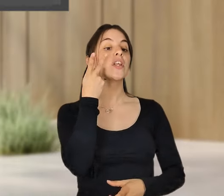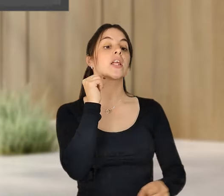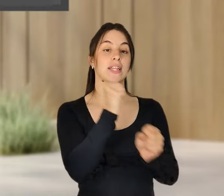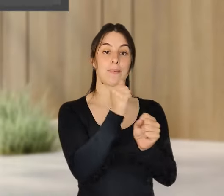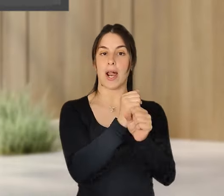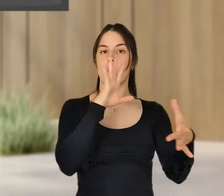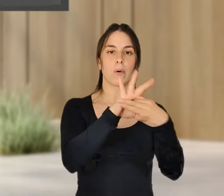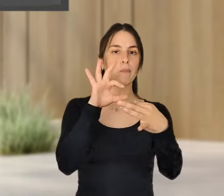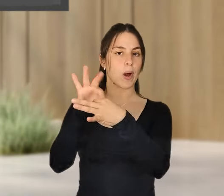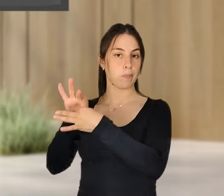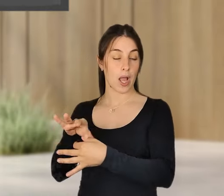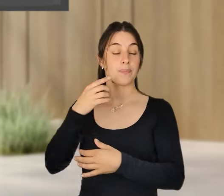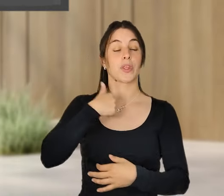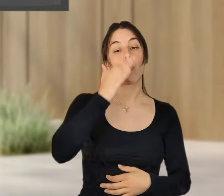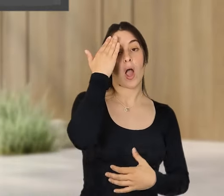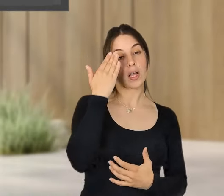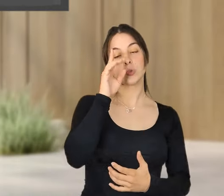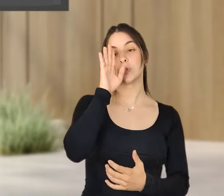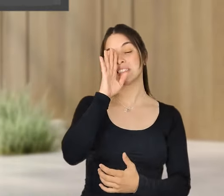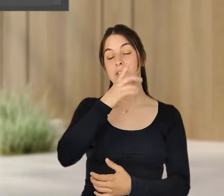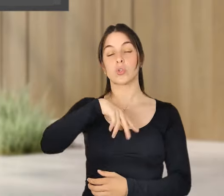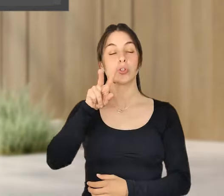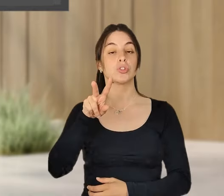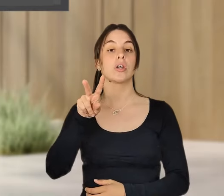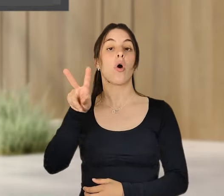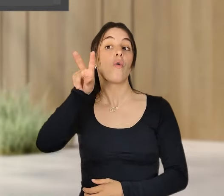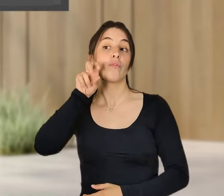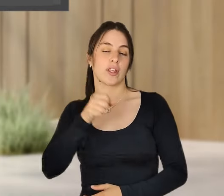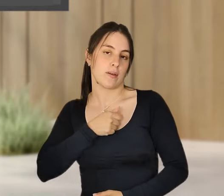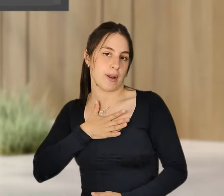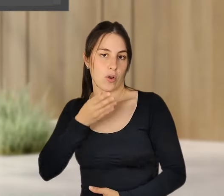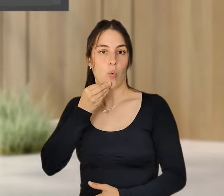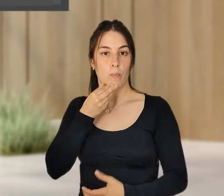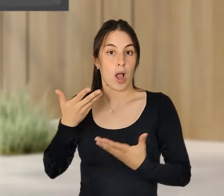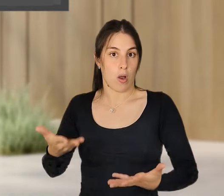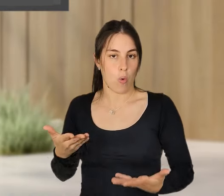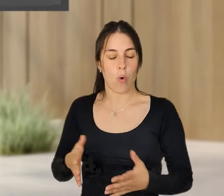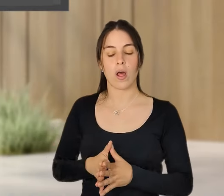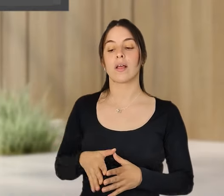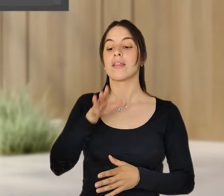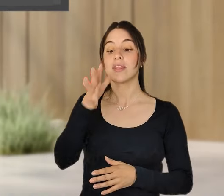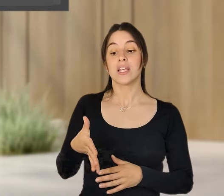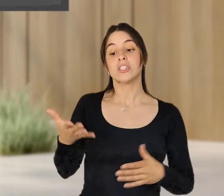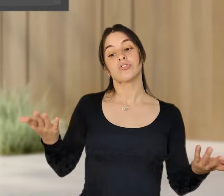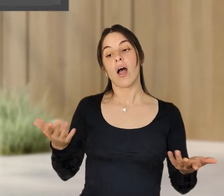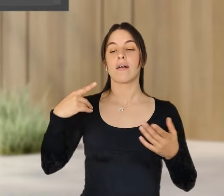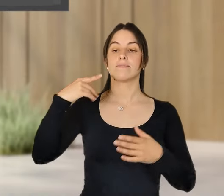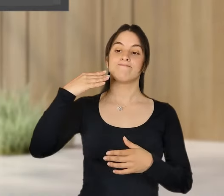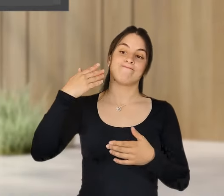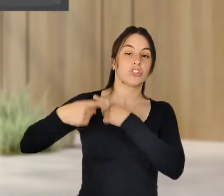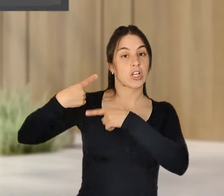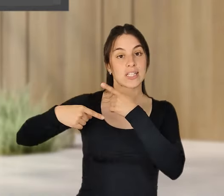marcado, e quando se fala com as empresas, todas dizem que as gerações mais novas têm uma abordagem diferente.